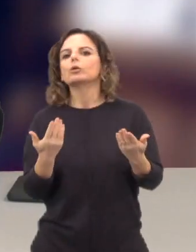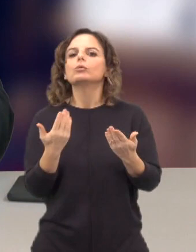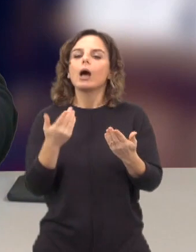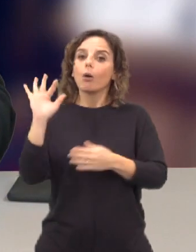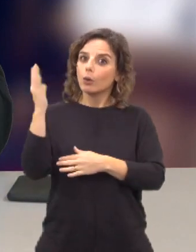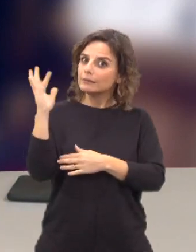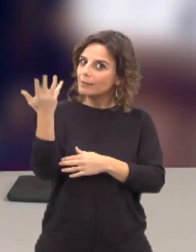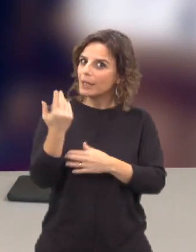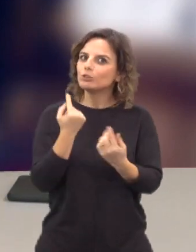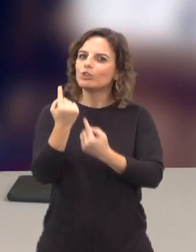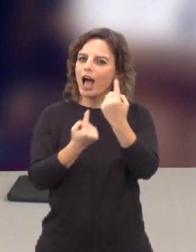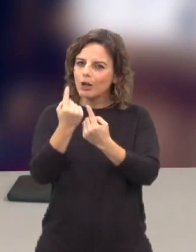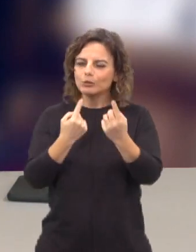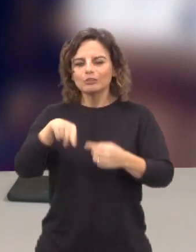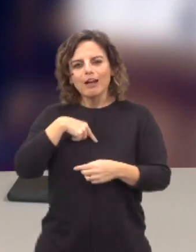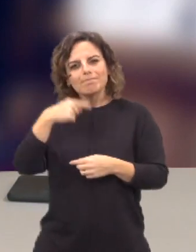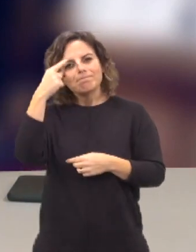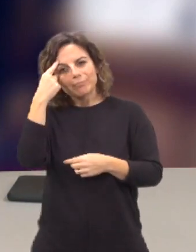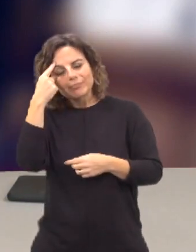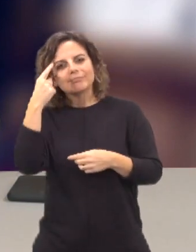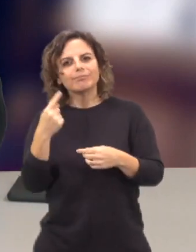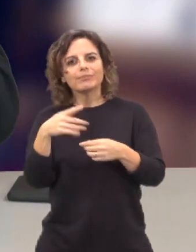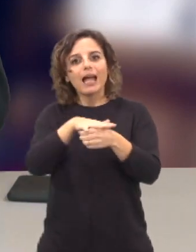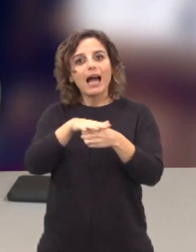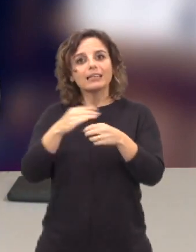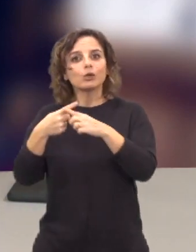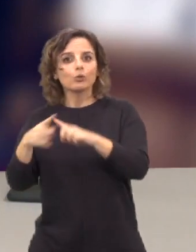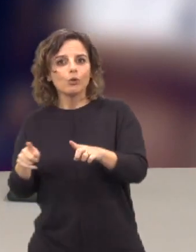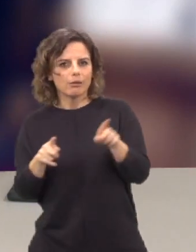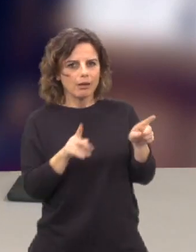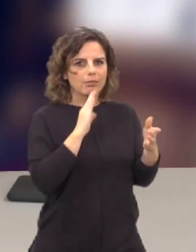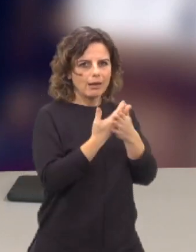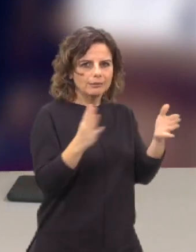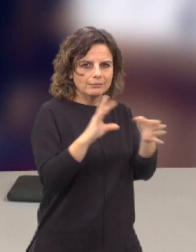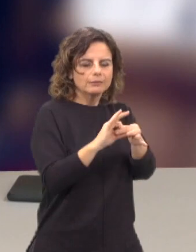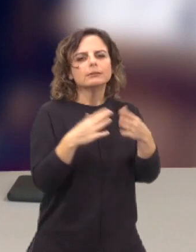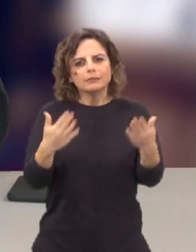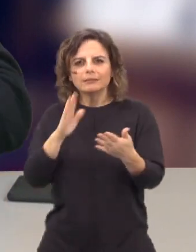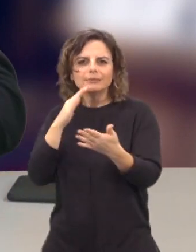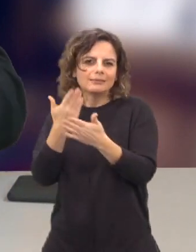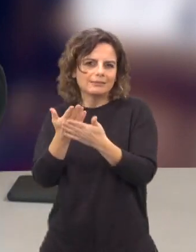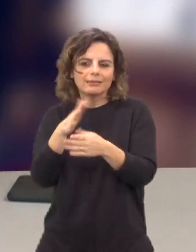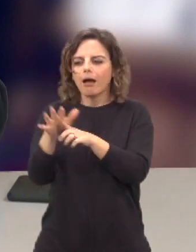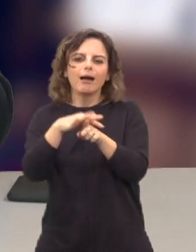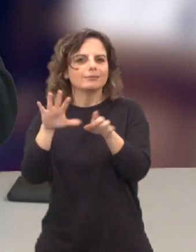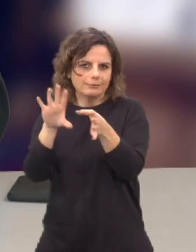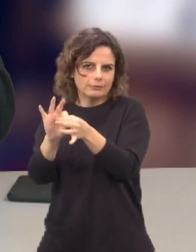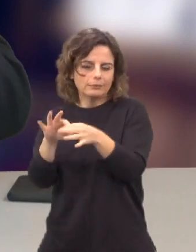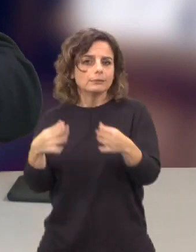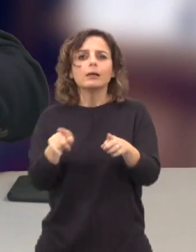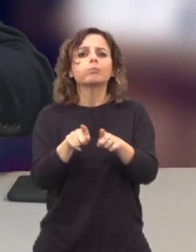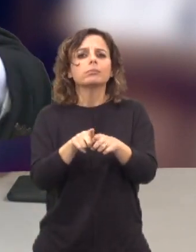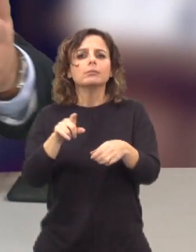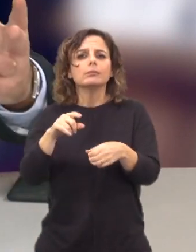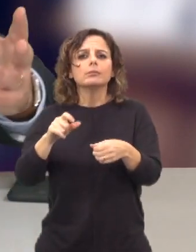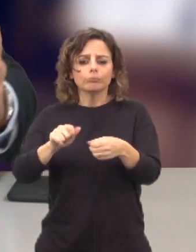há alguns acontecimentos que nós tendemos a pensar que são de outra área e eles acabam por ser contagiados por... Foi como a pandemia, de